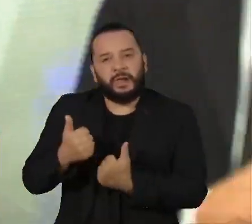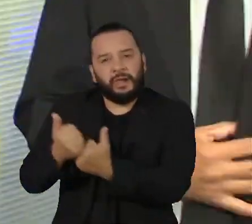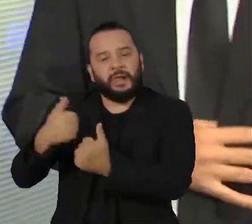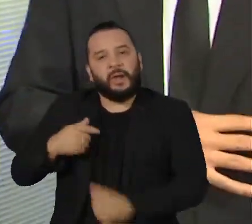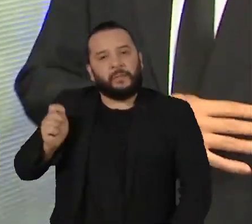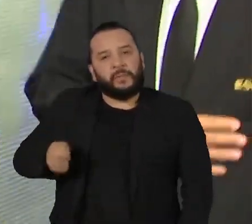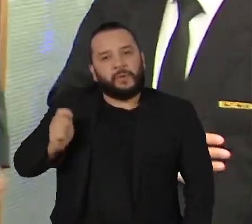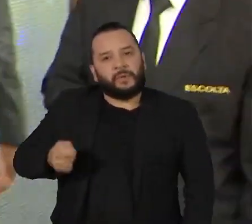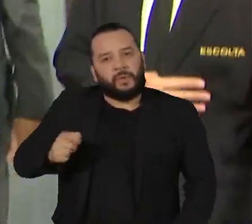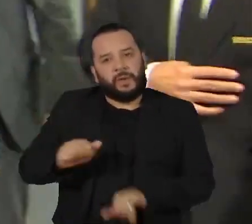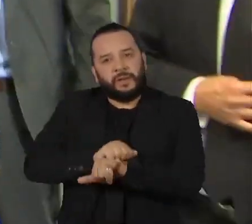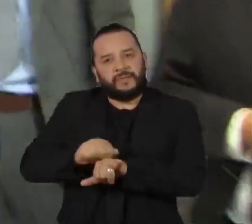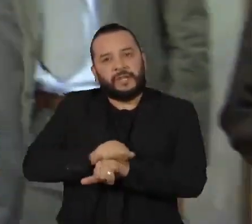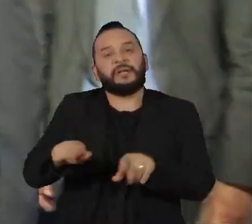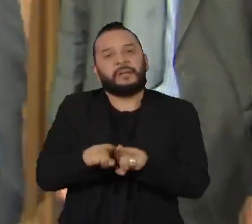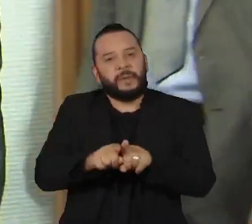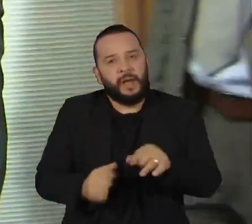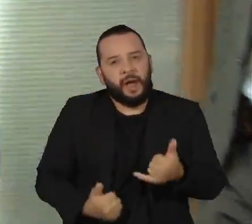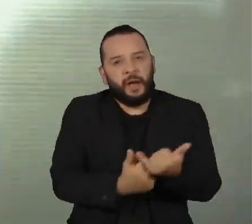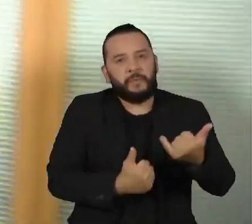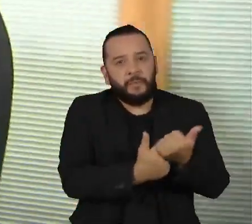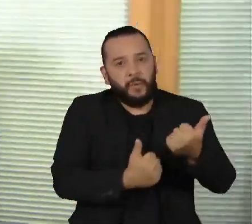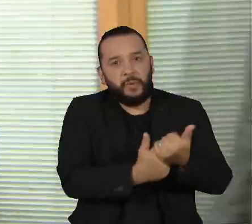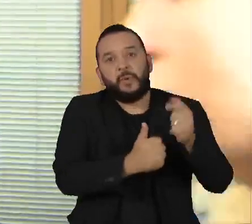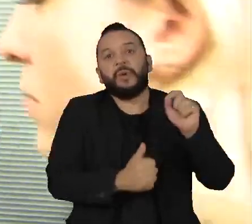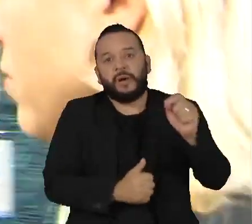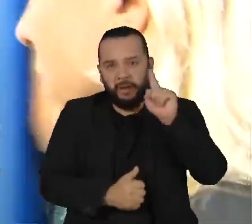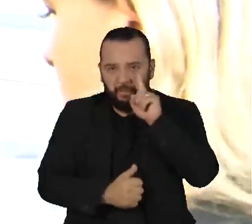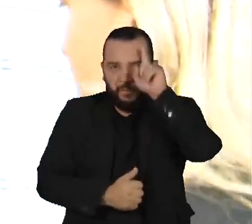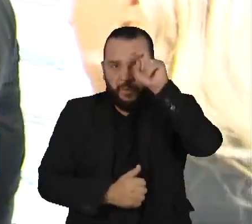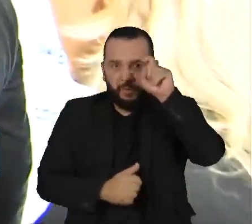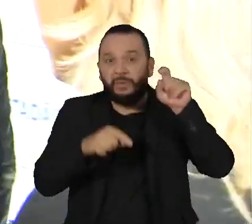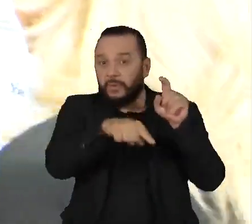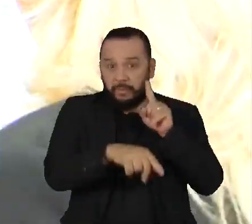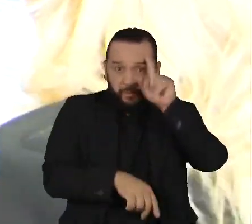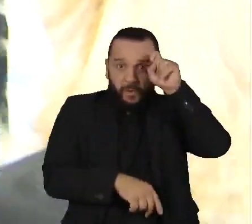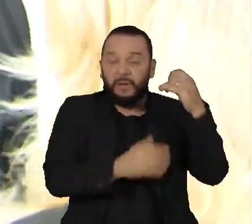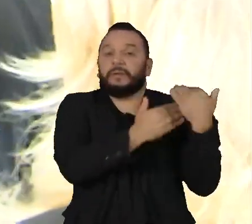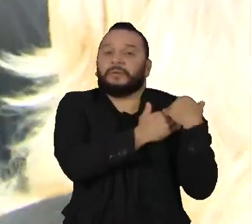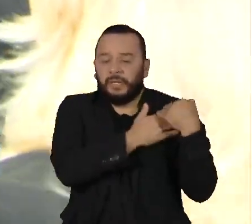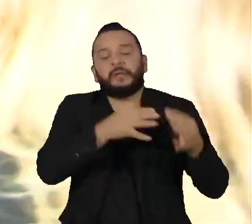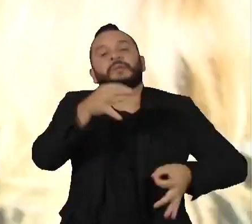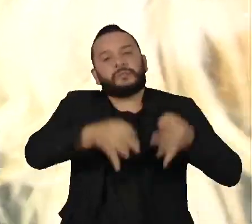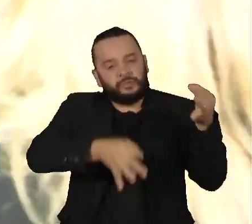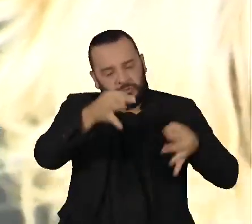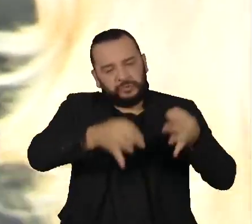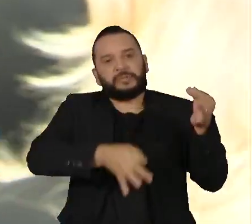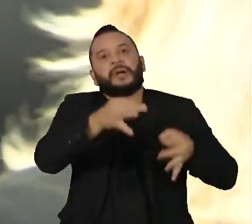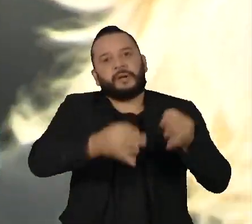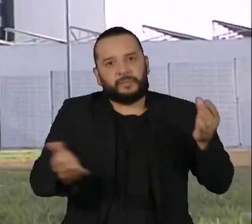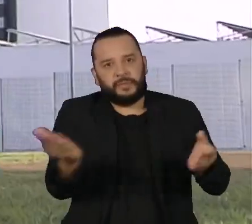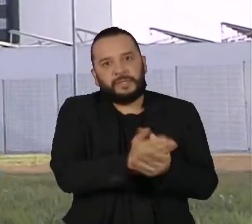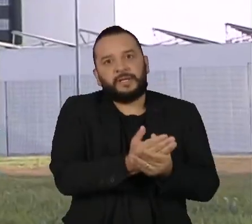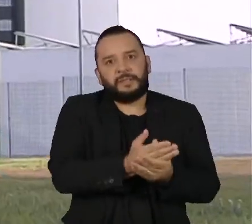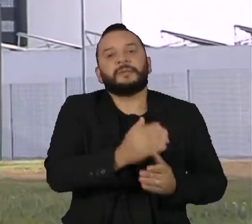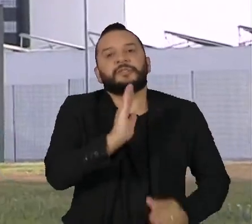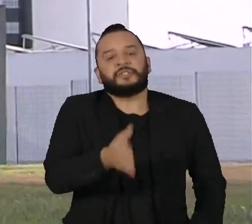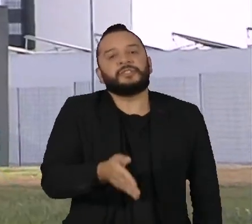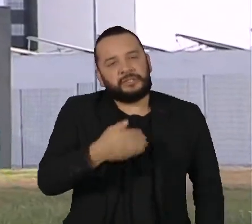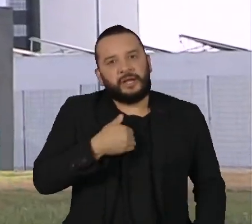então juiz federal Sérgio Moro, responsável por julgar processos na 13ª Vara de Curitiba.